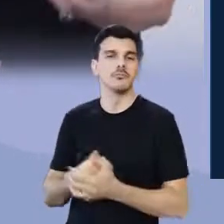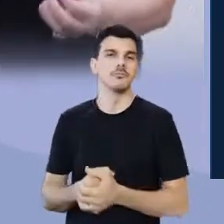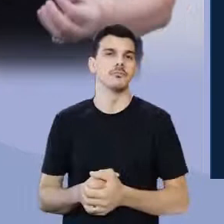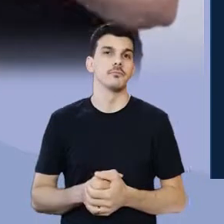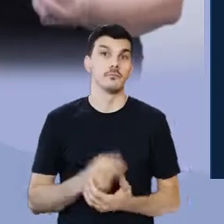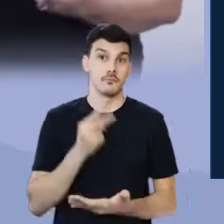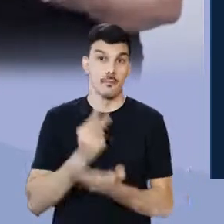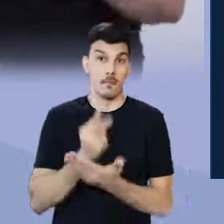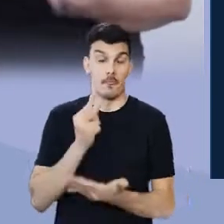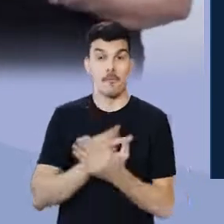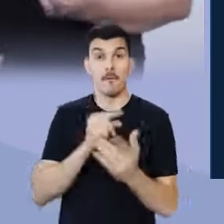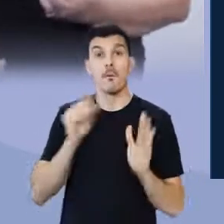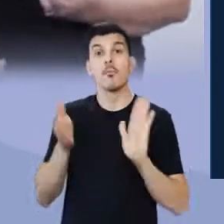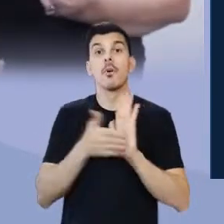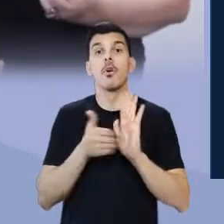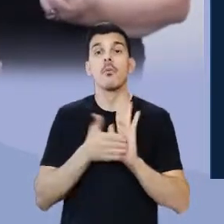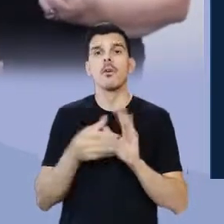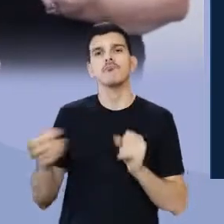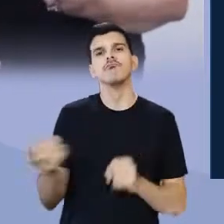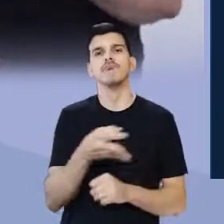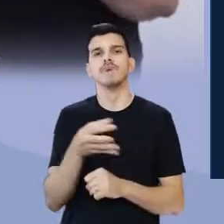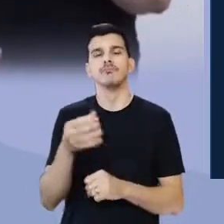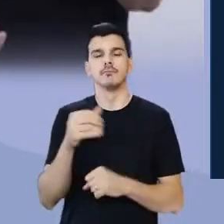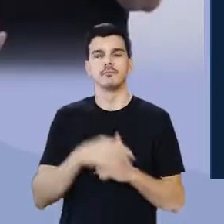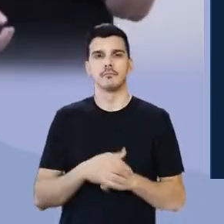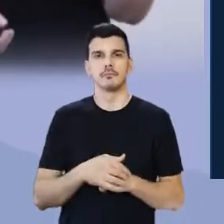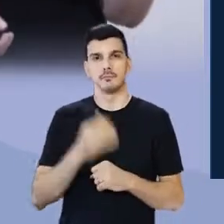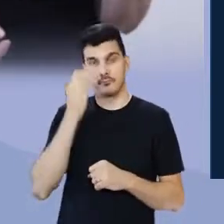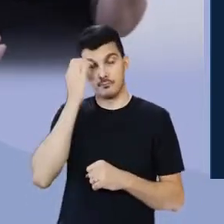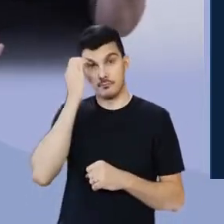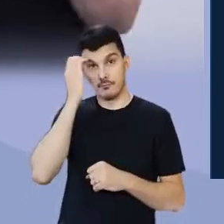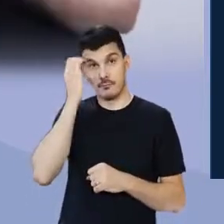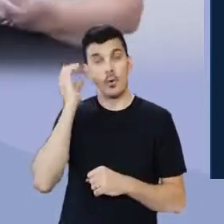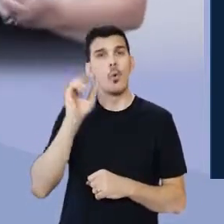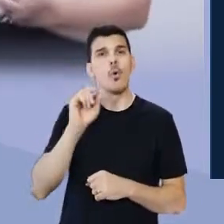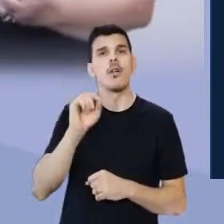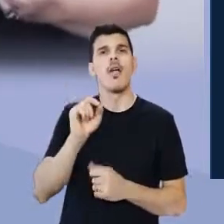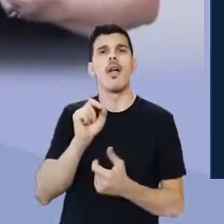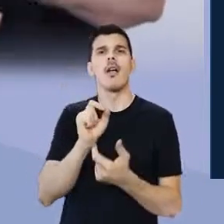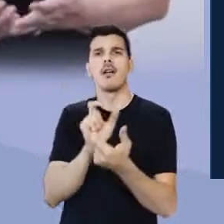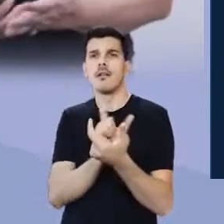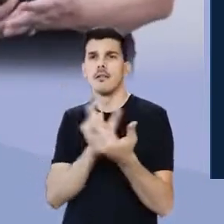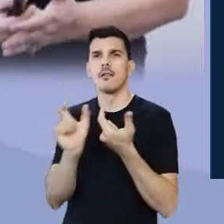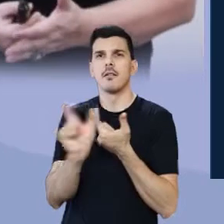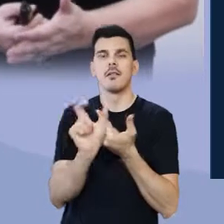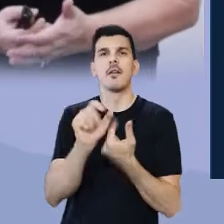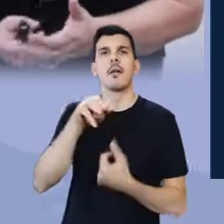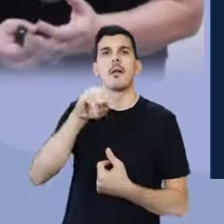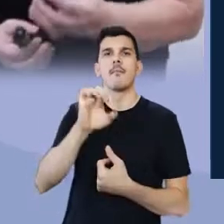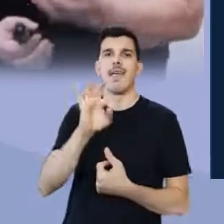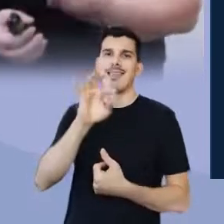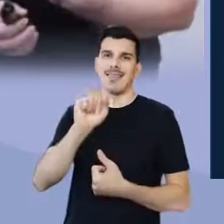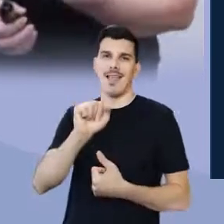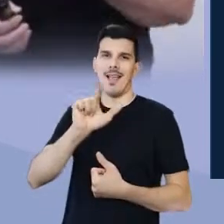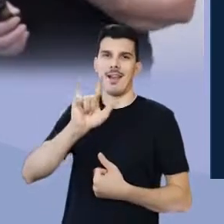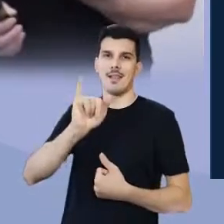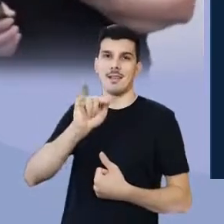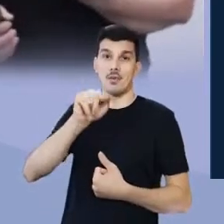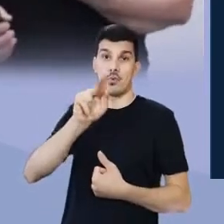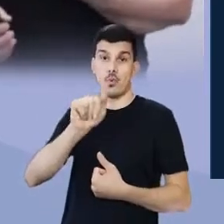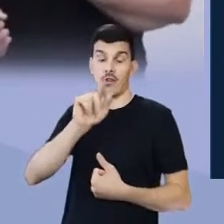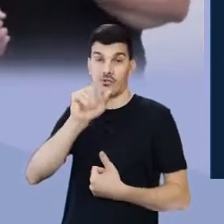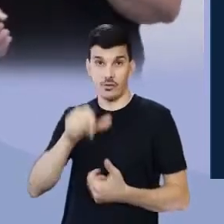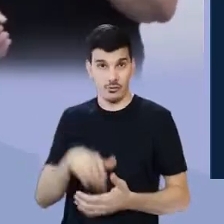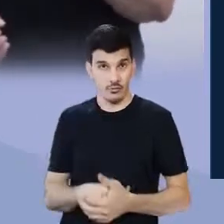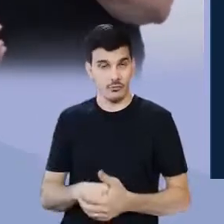sempre com o propósito de atualização. E o que é metalinguagem? Quando pensamos em funções da